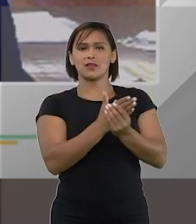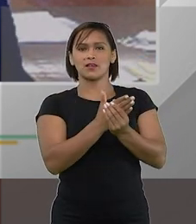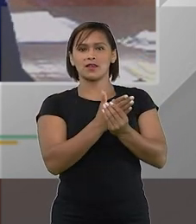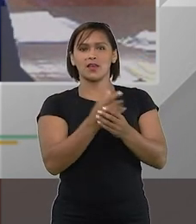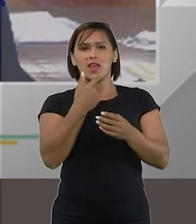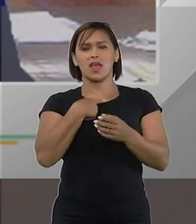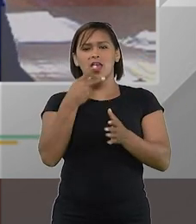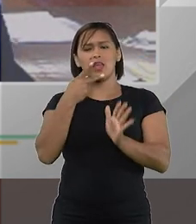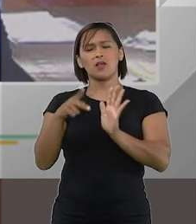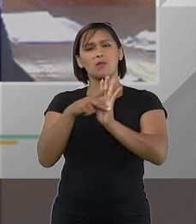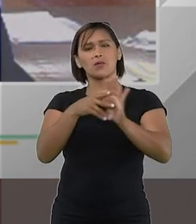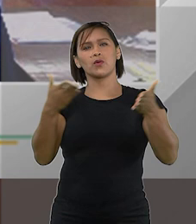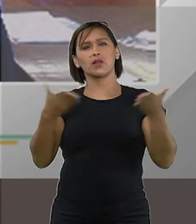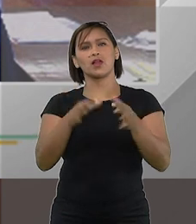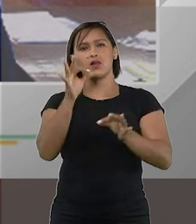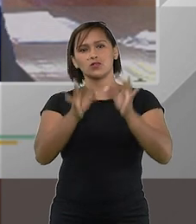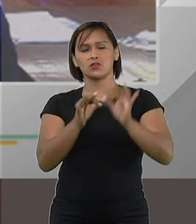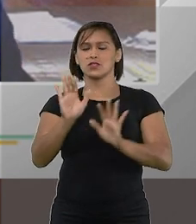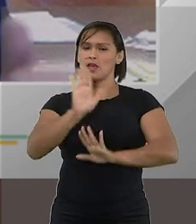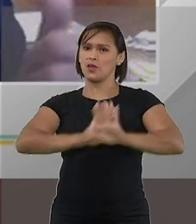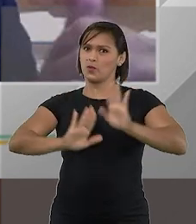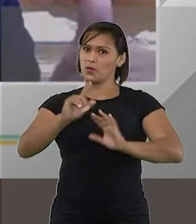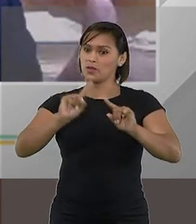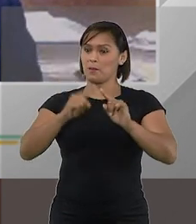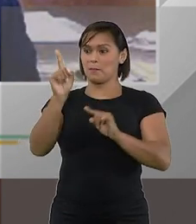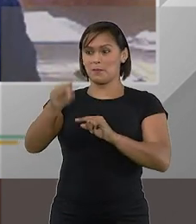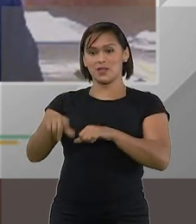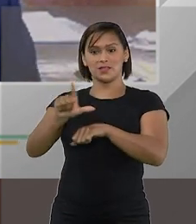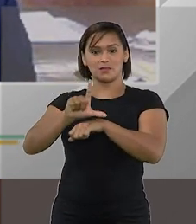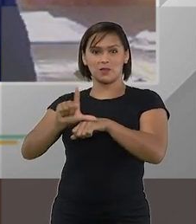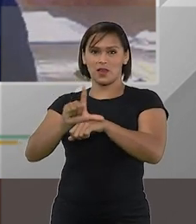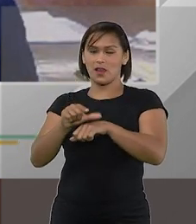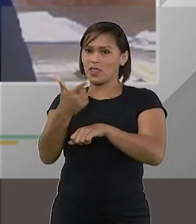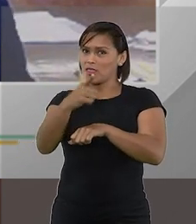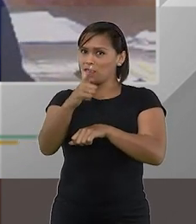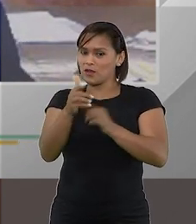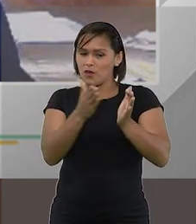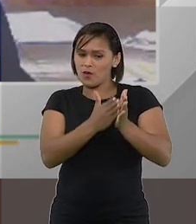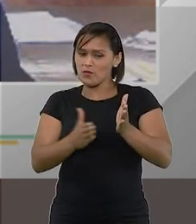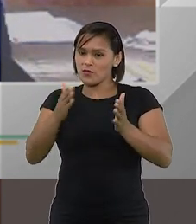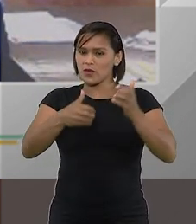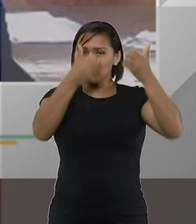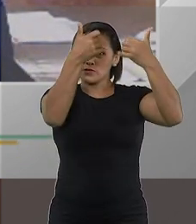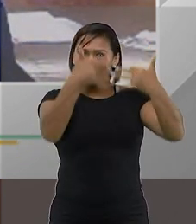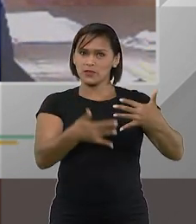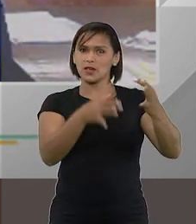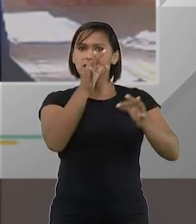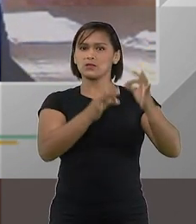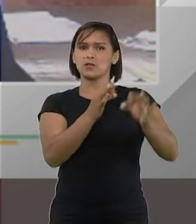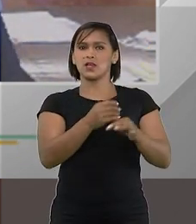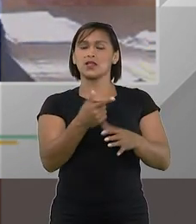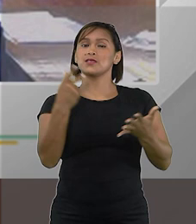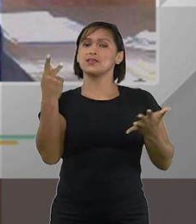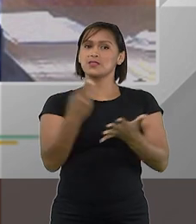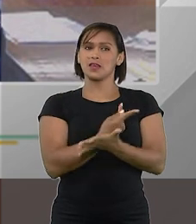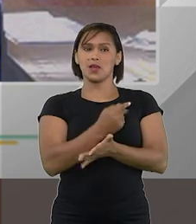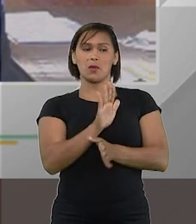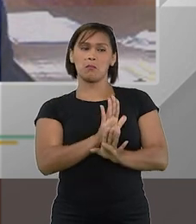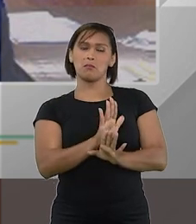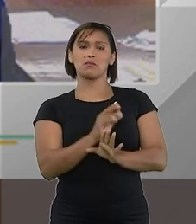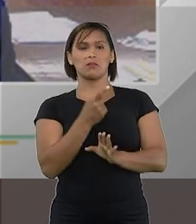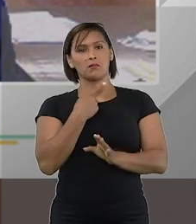põe e agora o judiciário cuida mas para eles não houve prazo para embargos de declaração se houvesse quem sabe